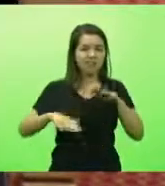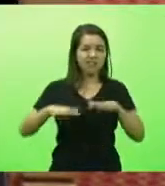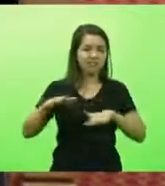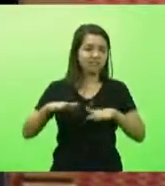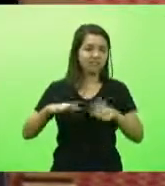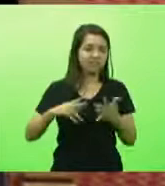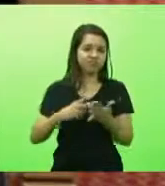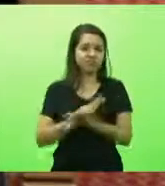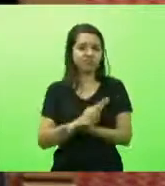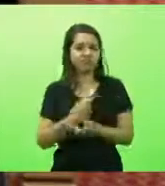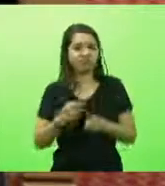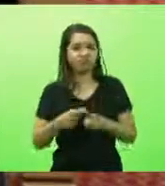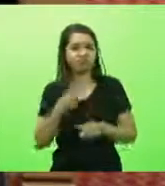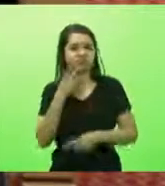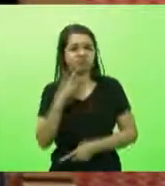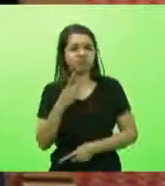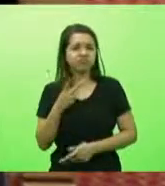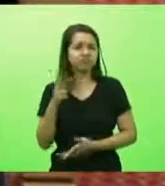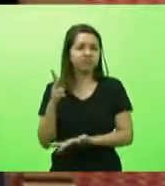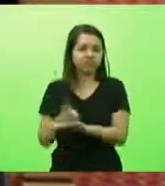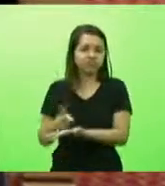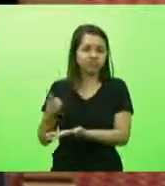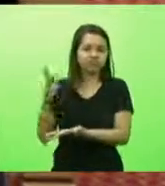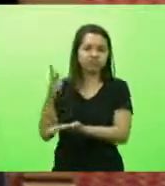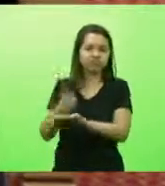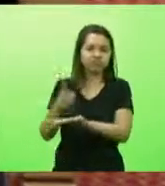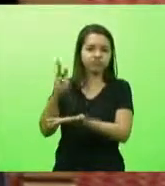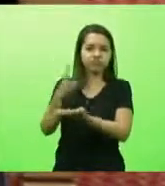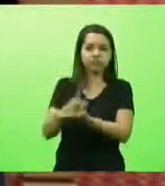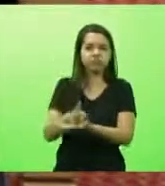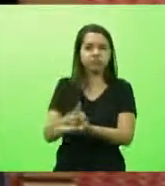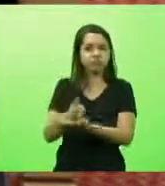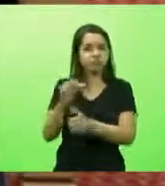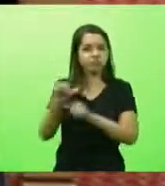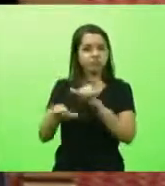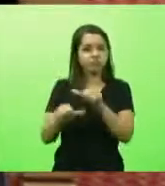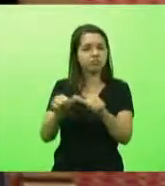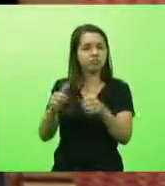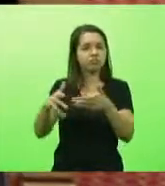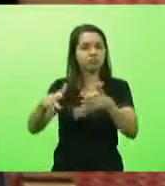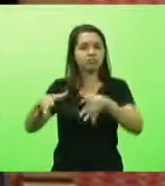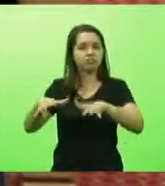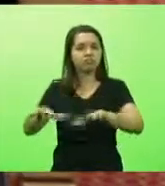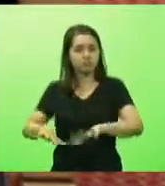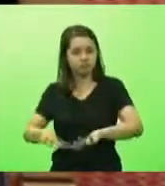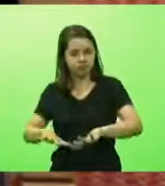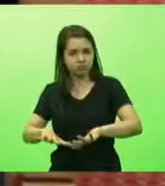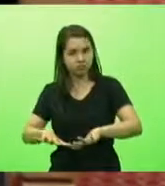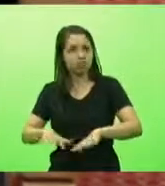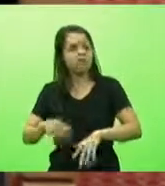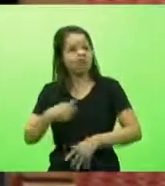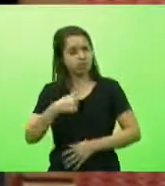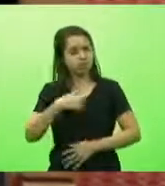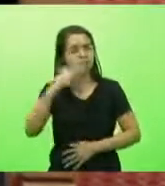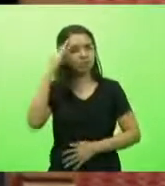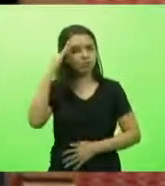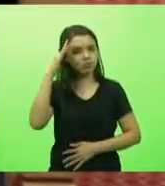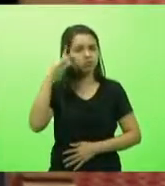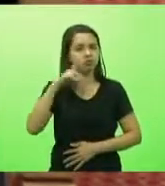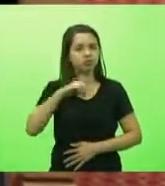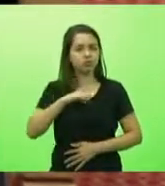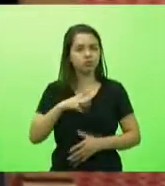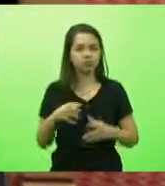sempre foi assim, ninguém quer mudar, aí eu entendo, tem um grupo,